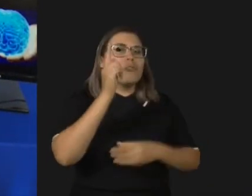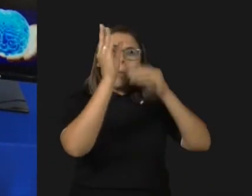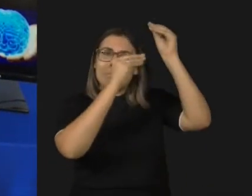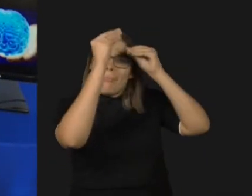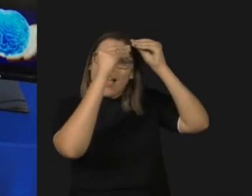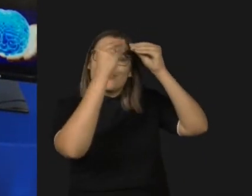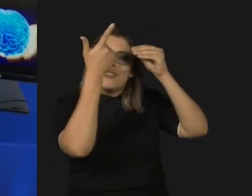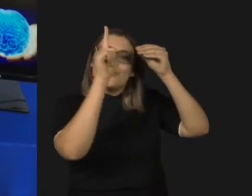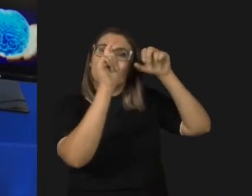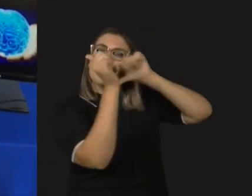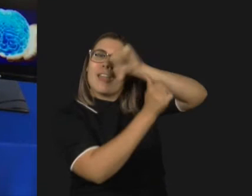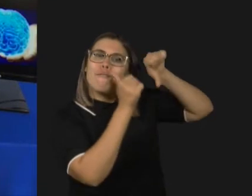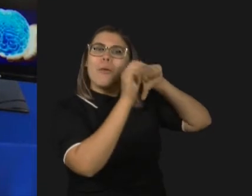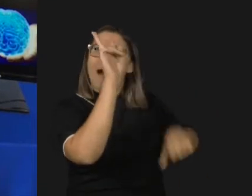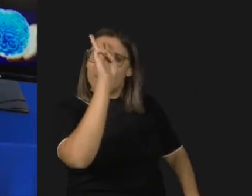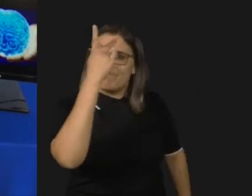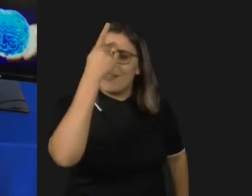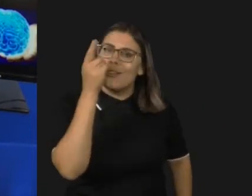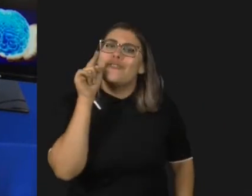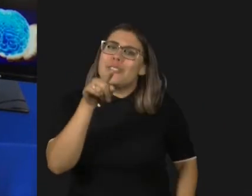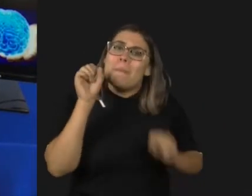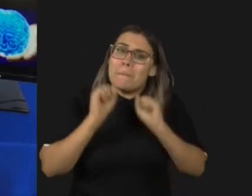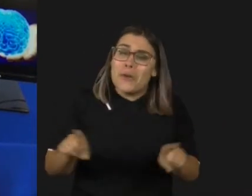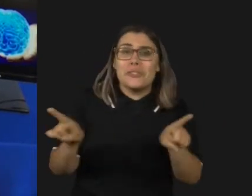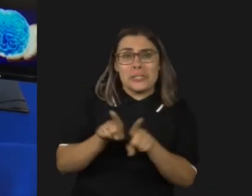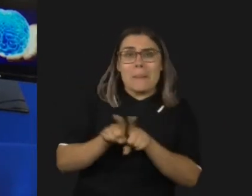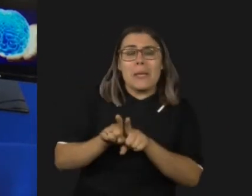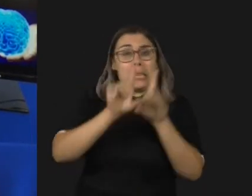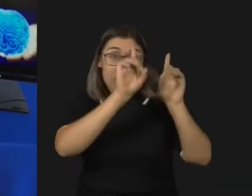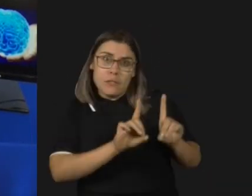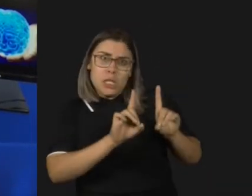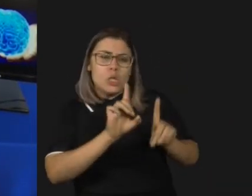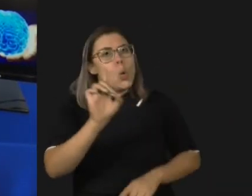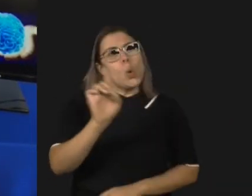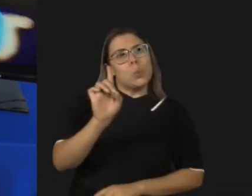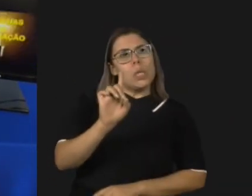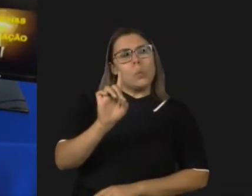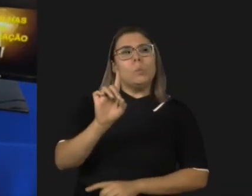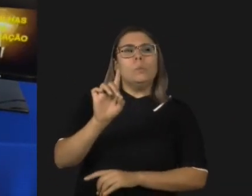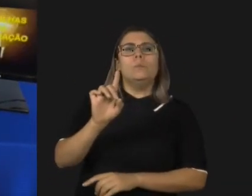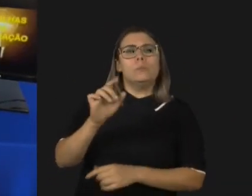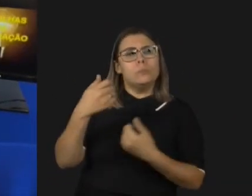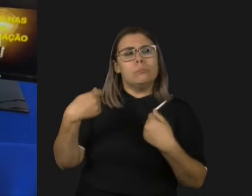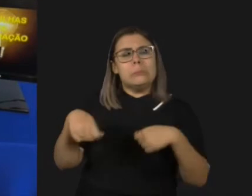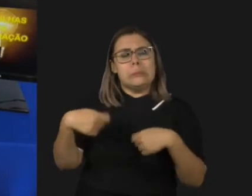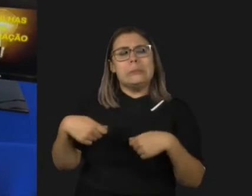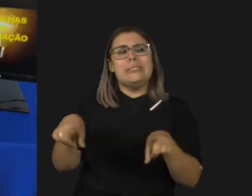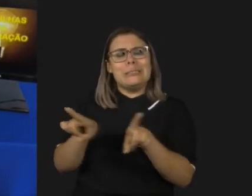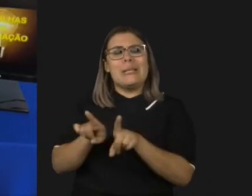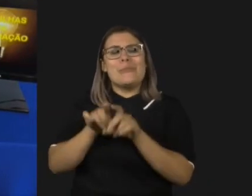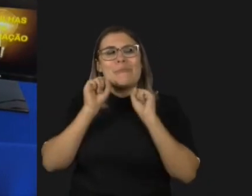encontrei inovação vocês podem fazer o mesmo com deficiência ou sem creiam no poder do cérebro do de vocês